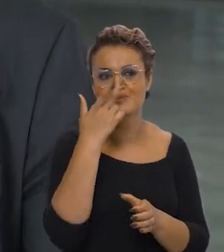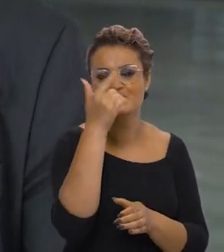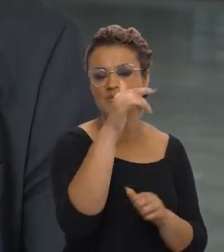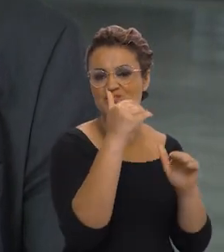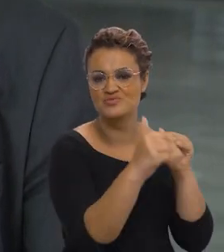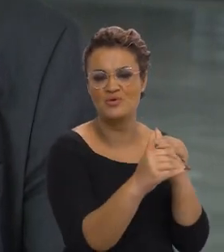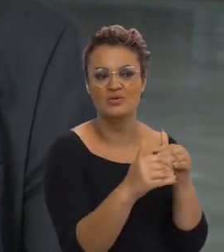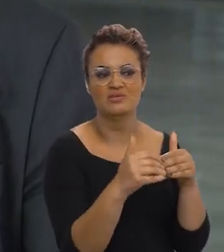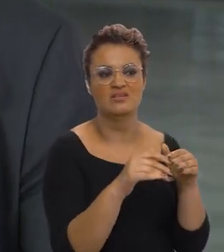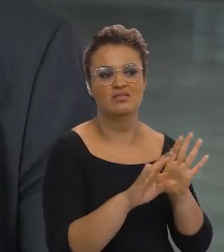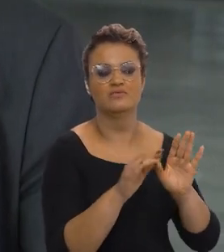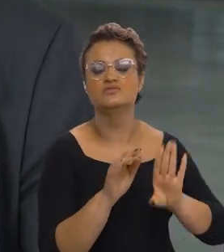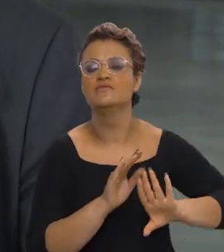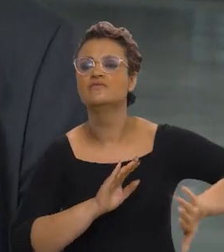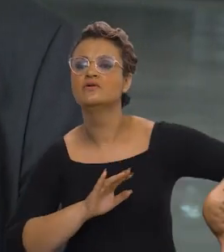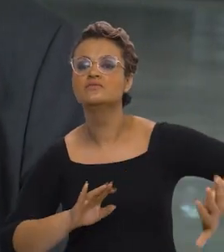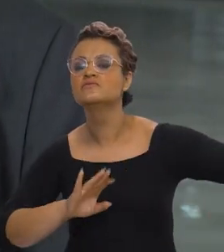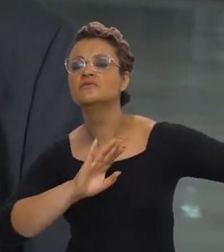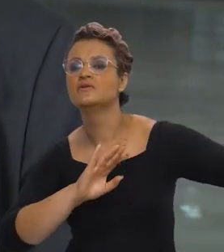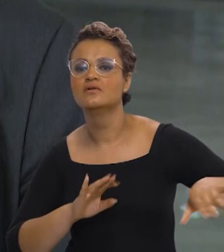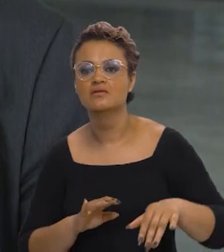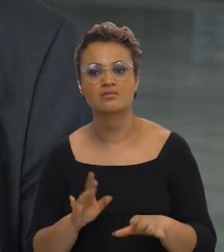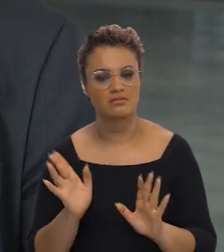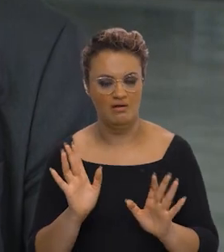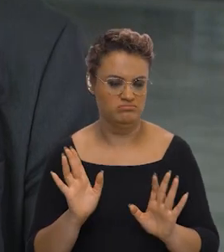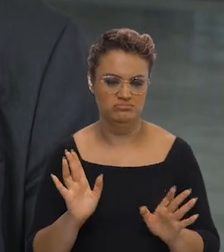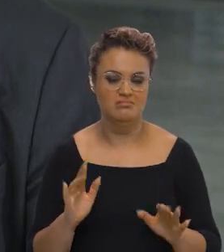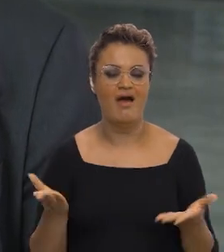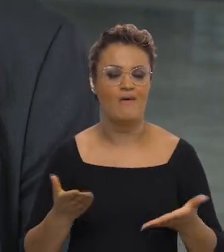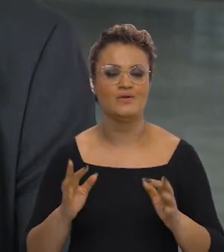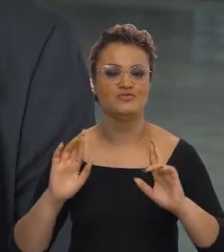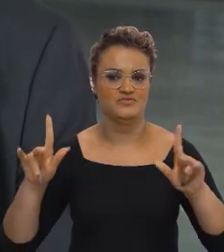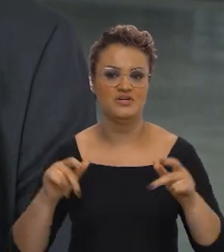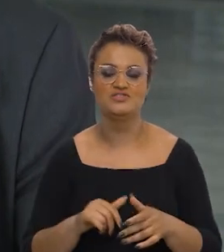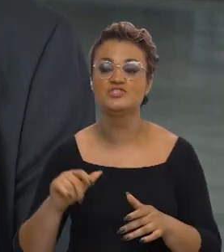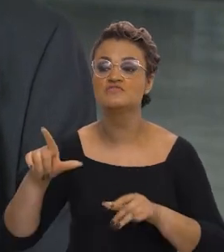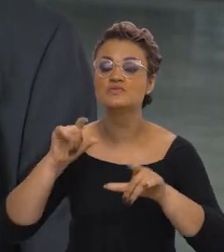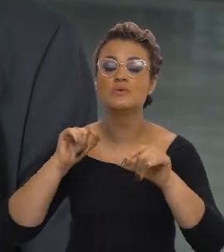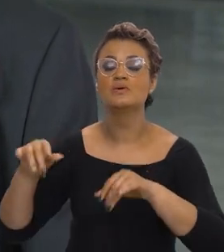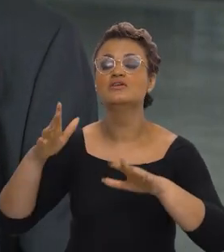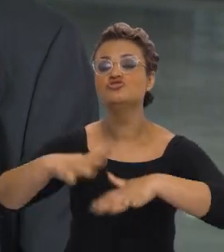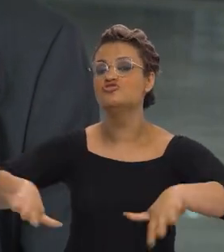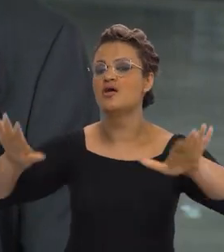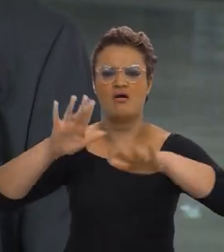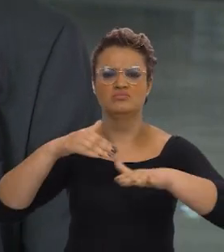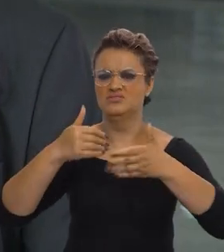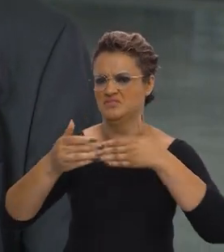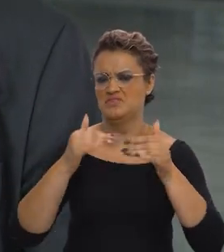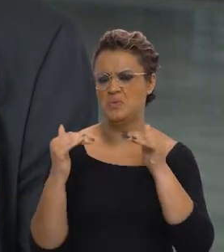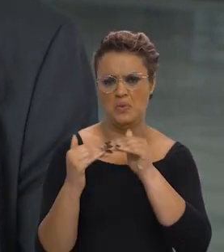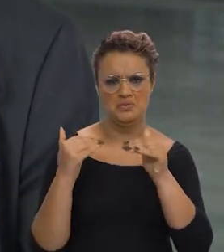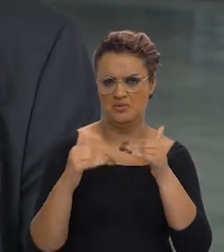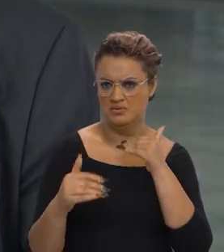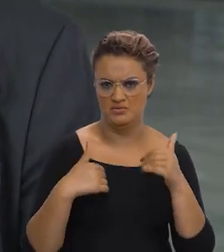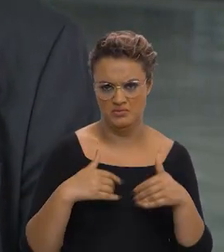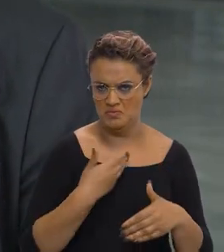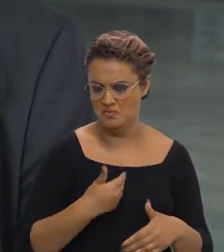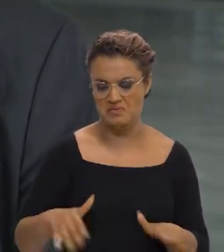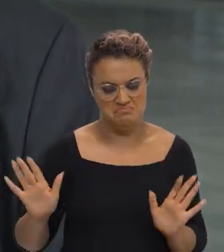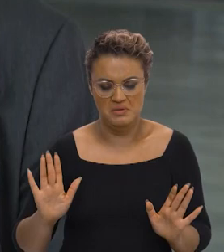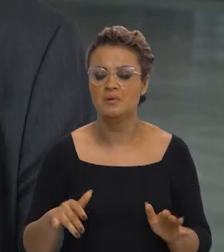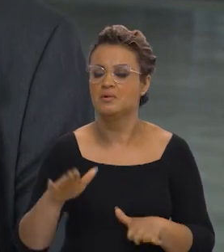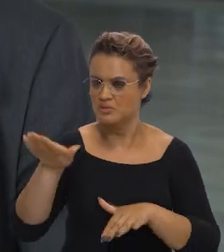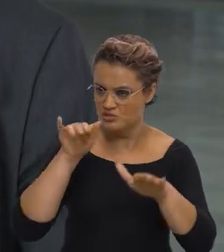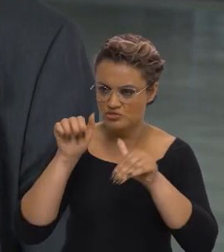afastando os estados de oposição, nós vamos fazer seleções públicas e todos os estados